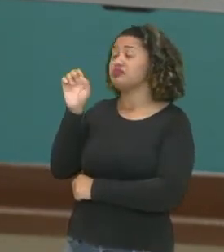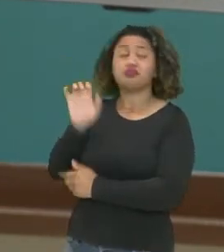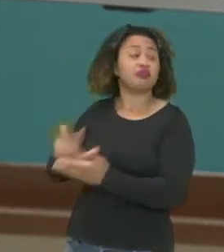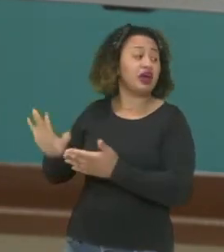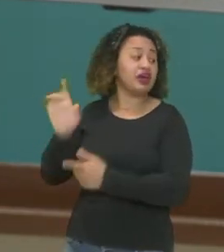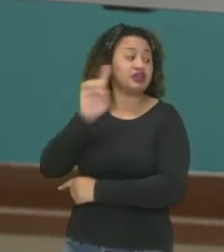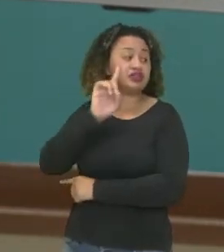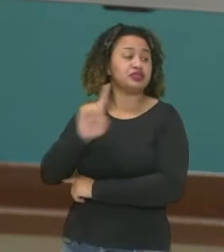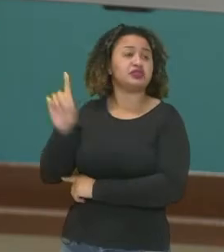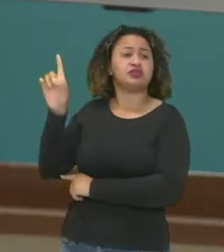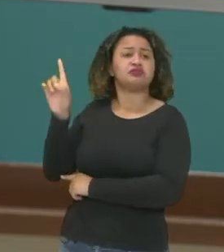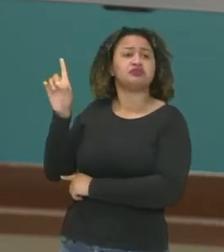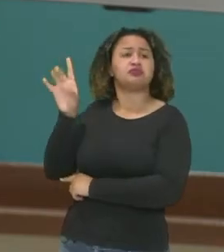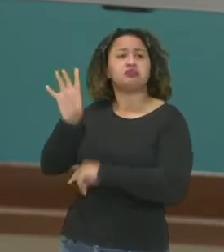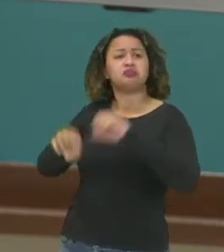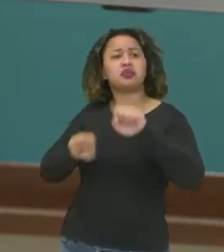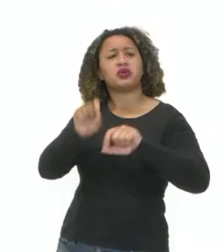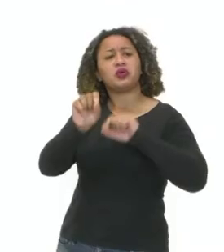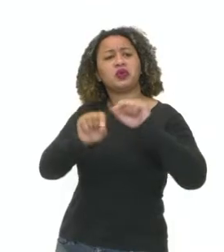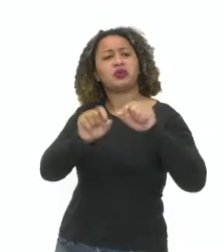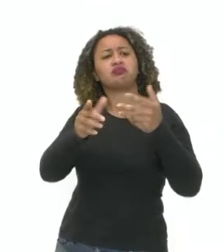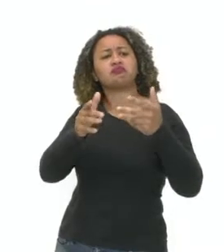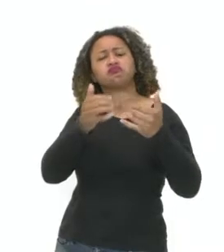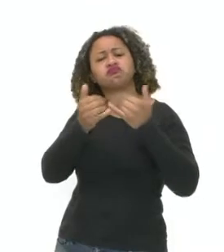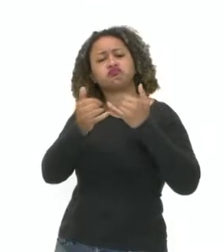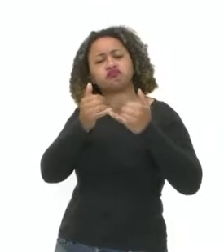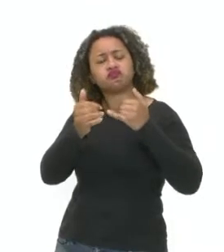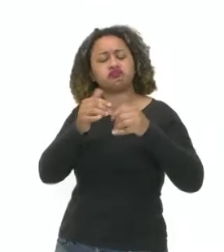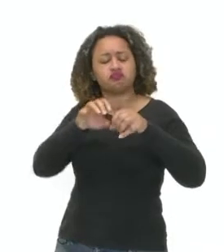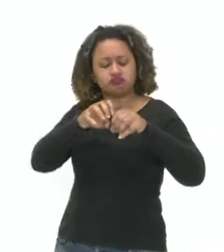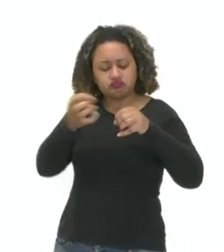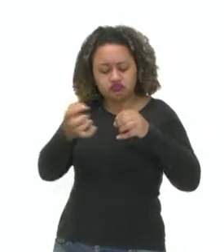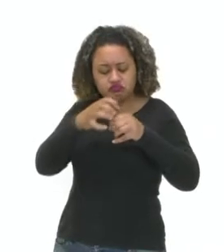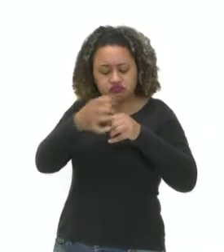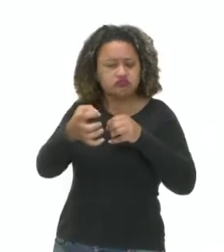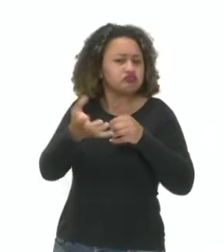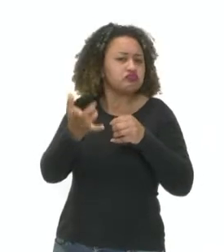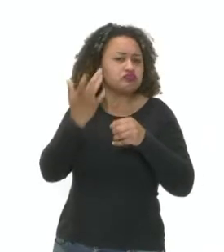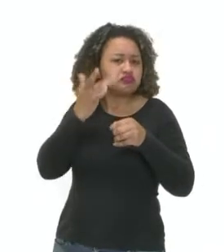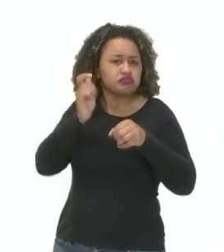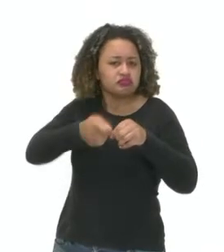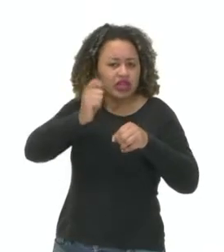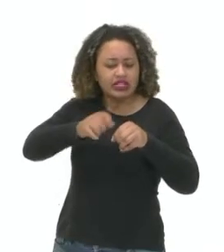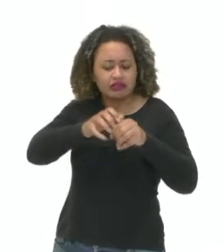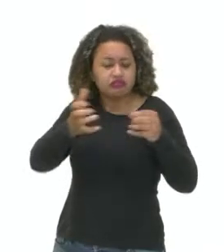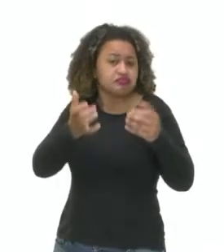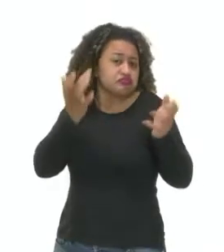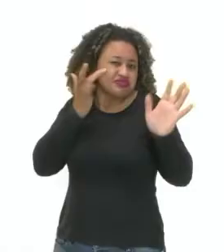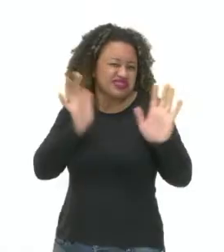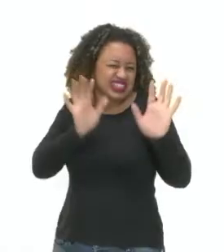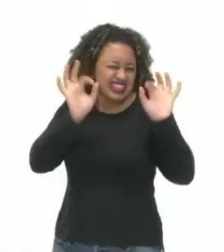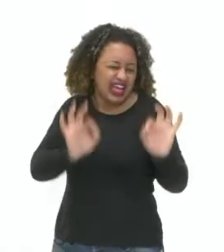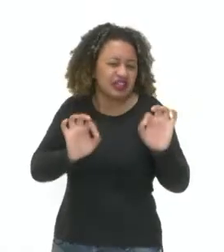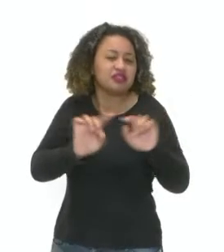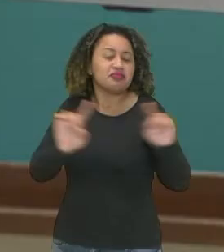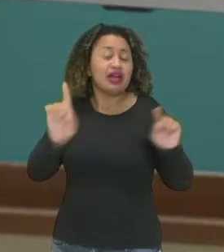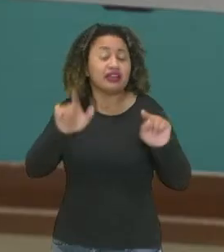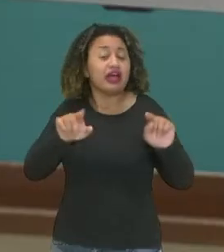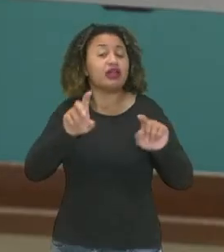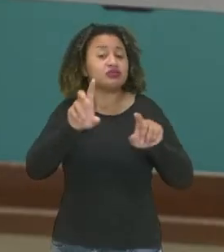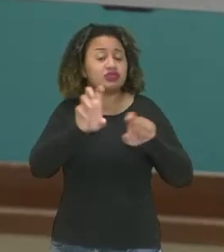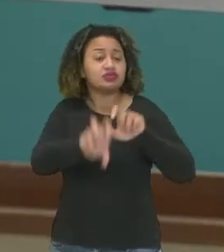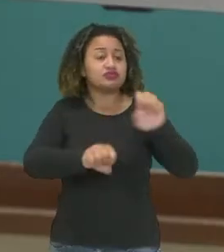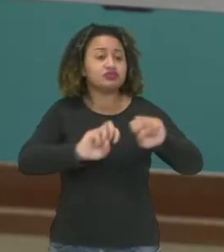sei lá, parece uma casca, né? Sei lá o que é aquilo. Enfim, é o extrativismo.